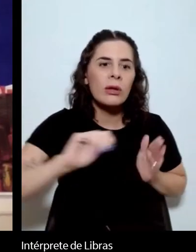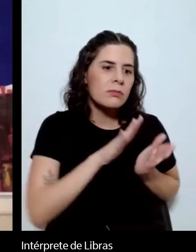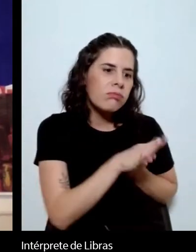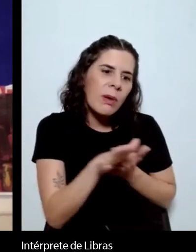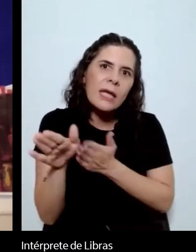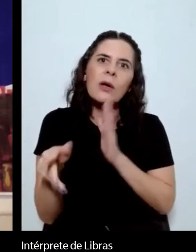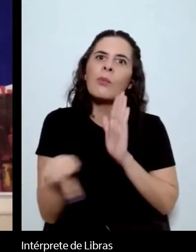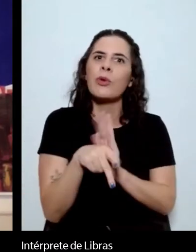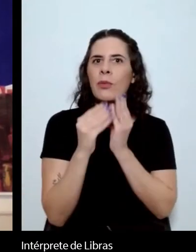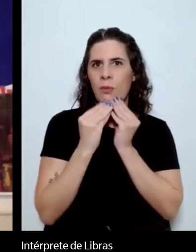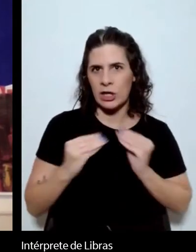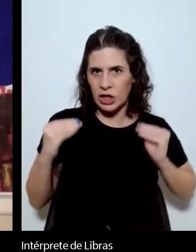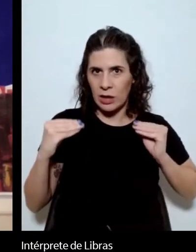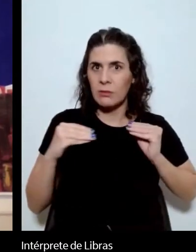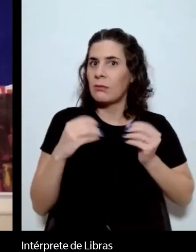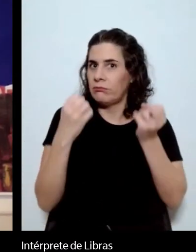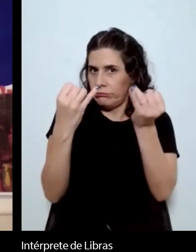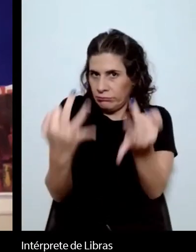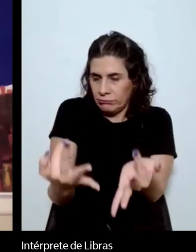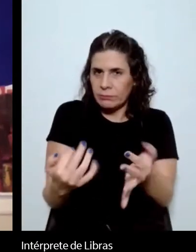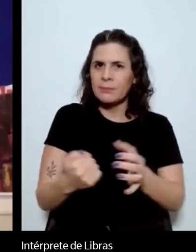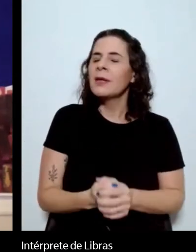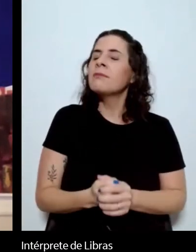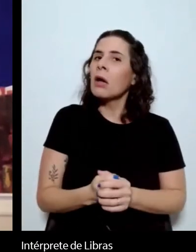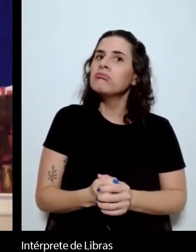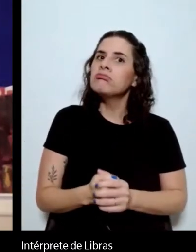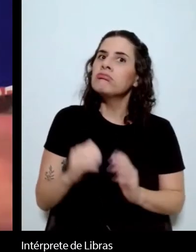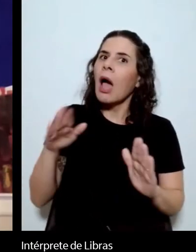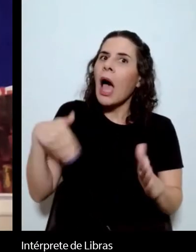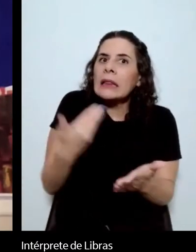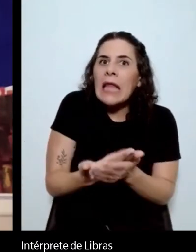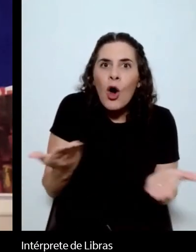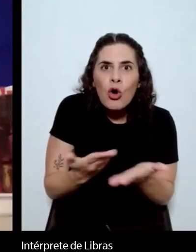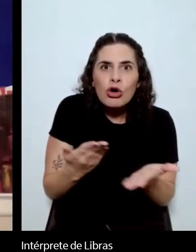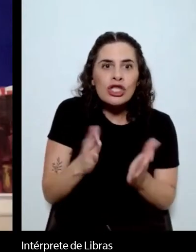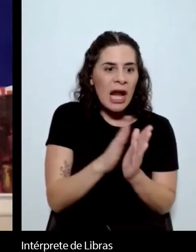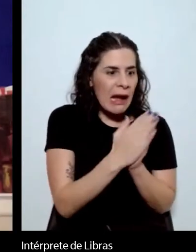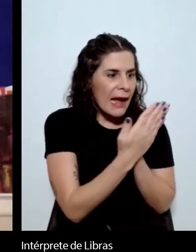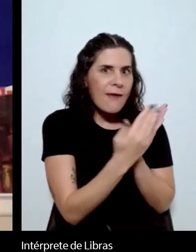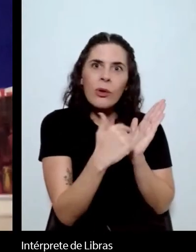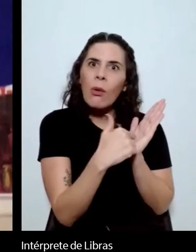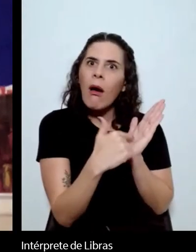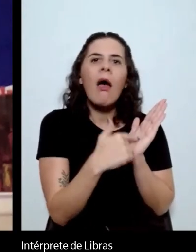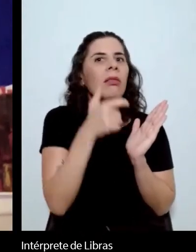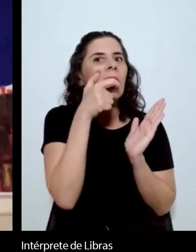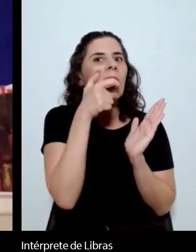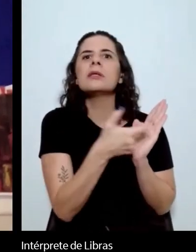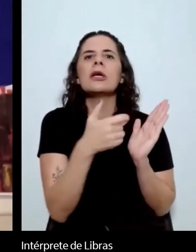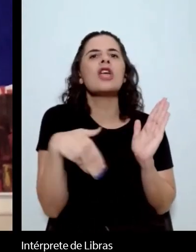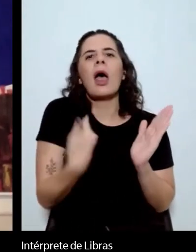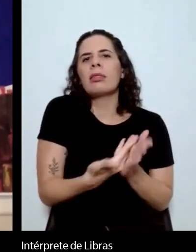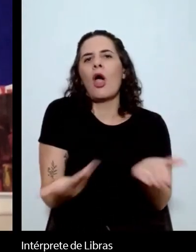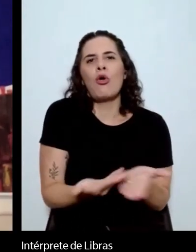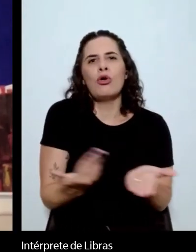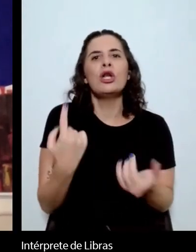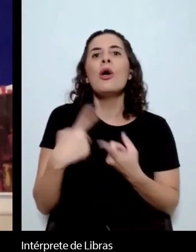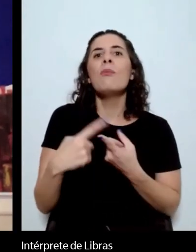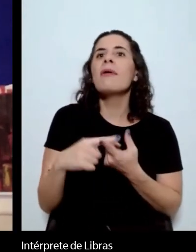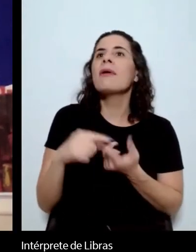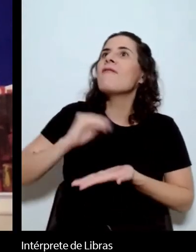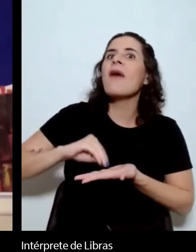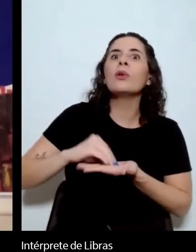que pareça, livros ainda são interessantes pela falta em certo sentido de apresentação